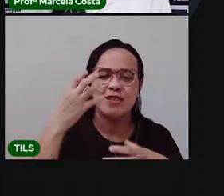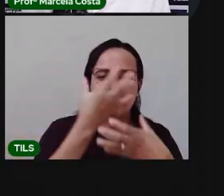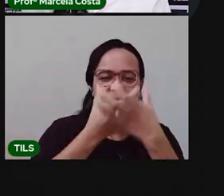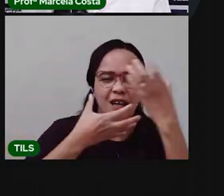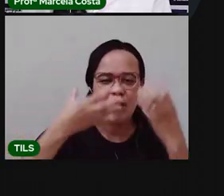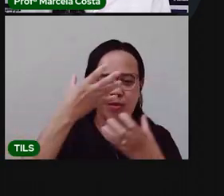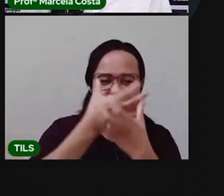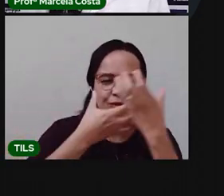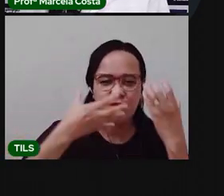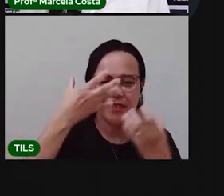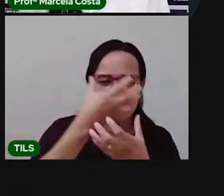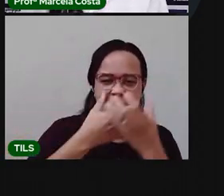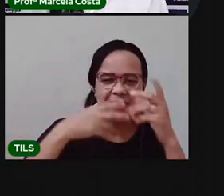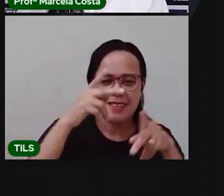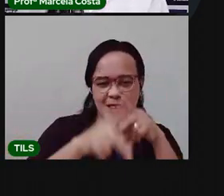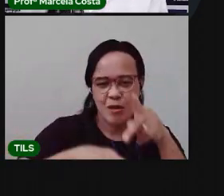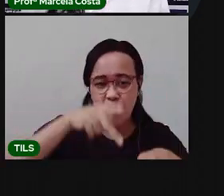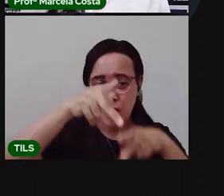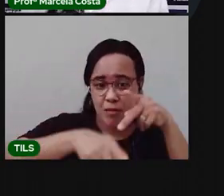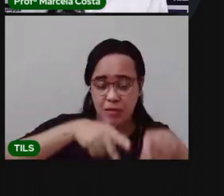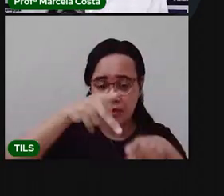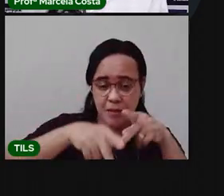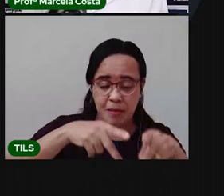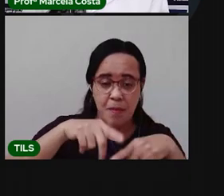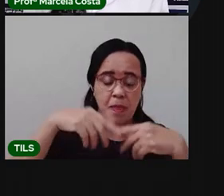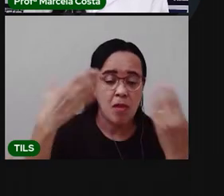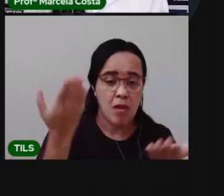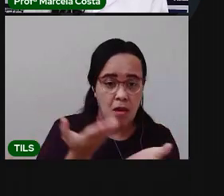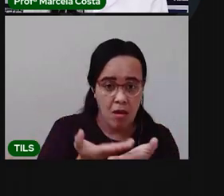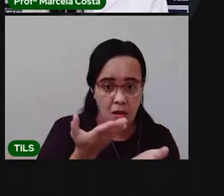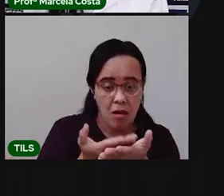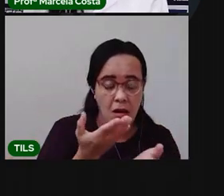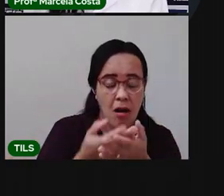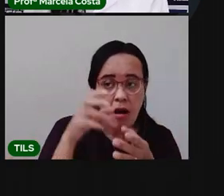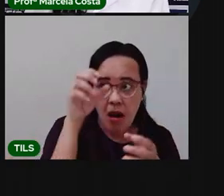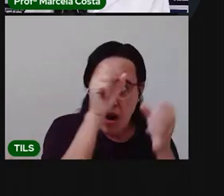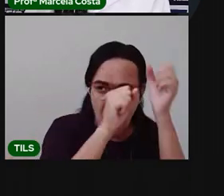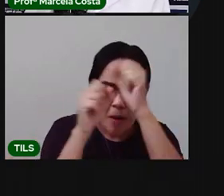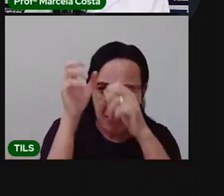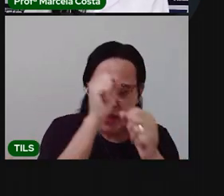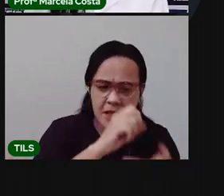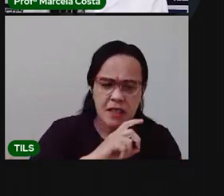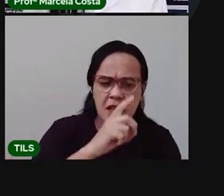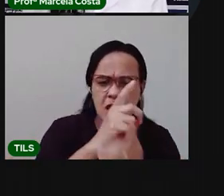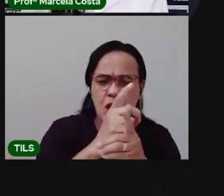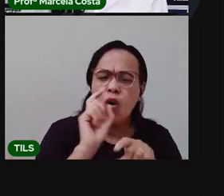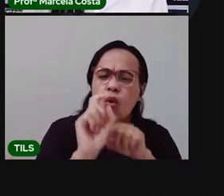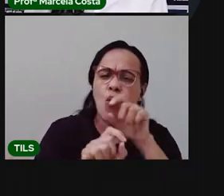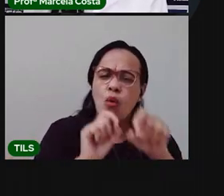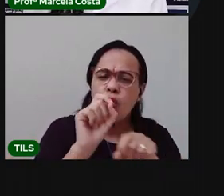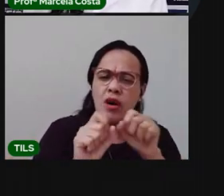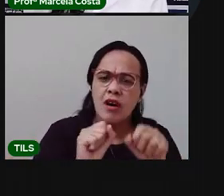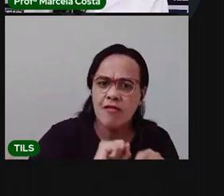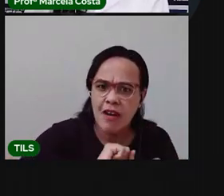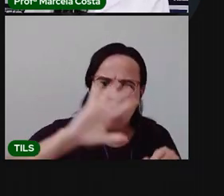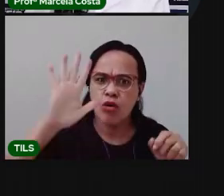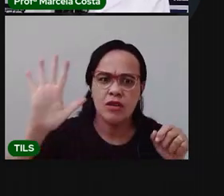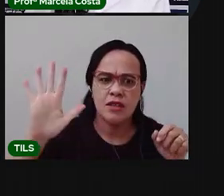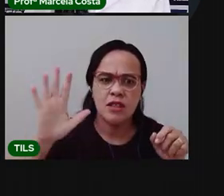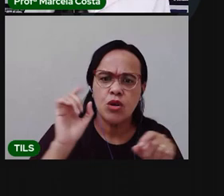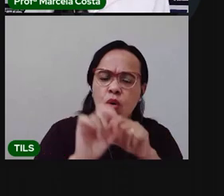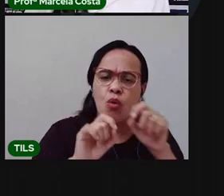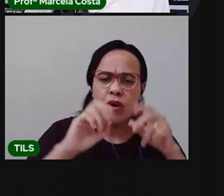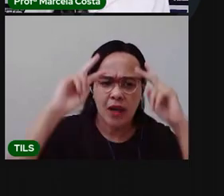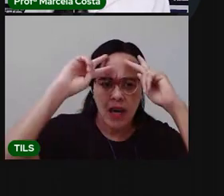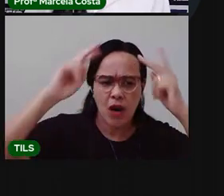Com essa aula, vocês vão aprender a reconhecer o que são valores, são valores humanos.